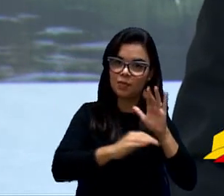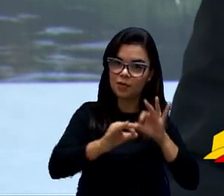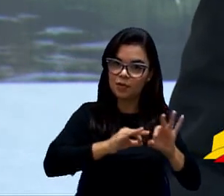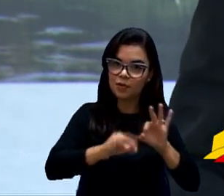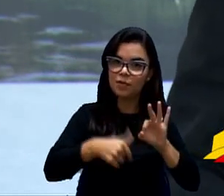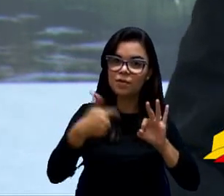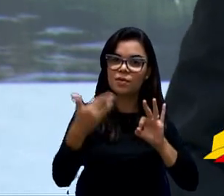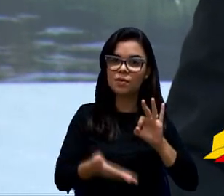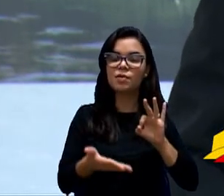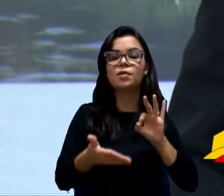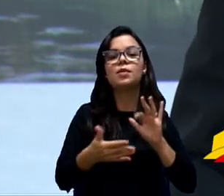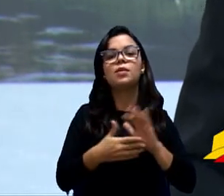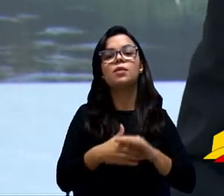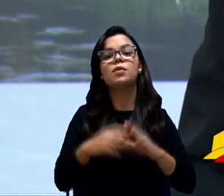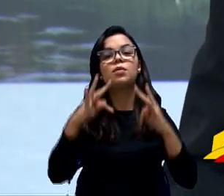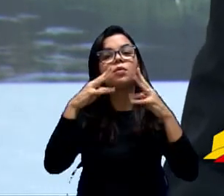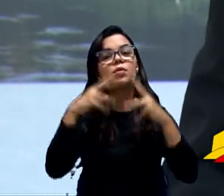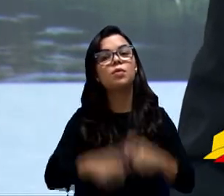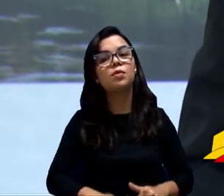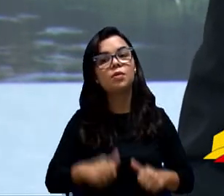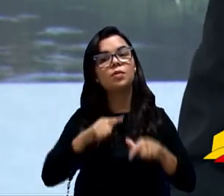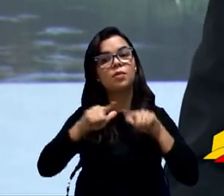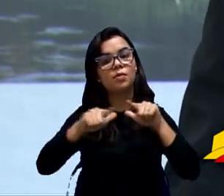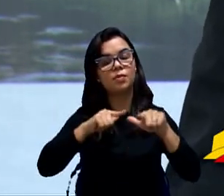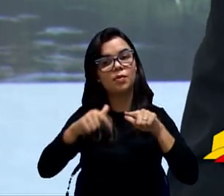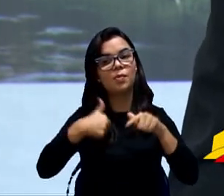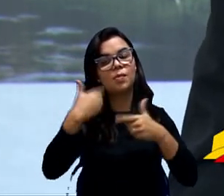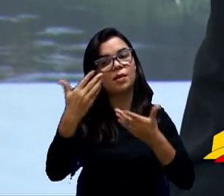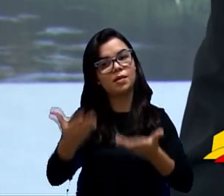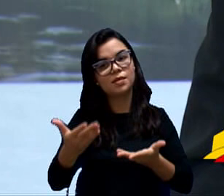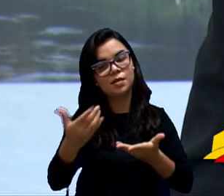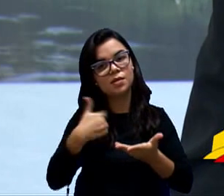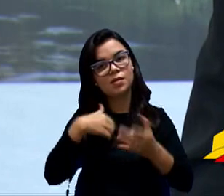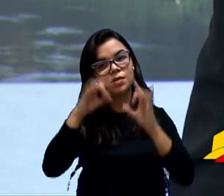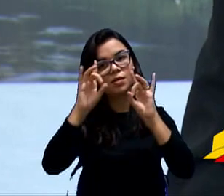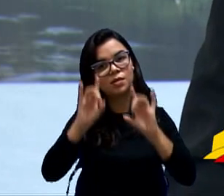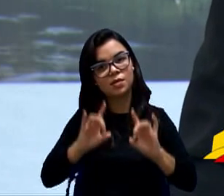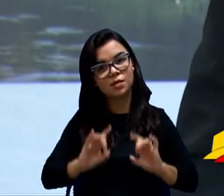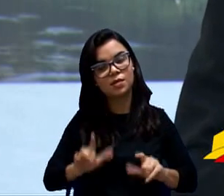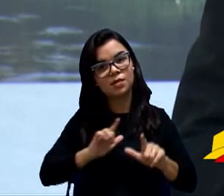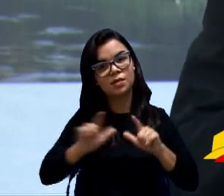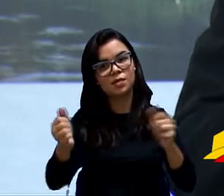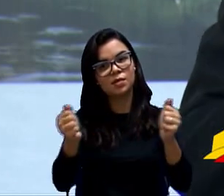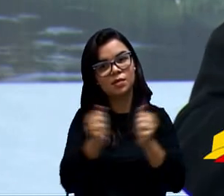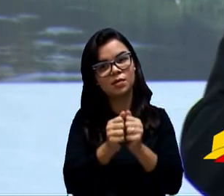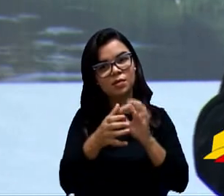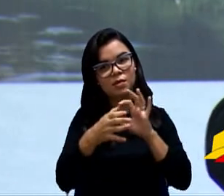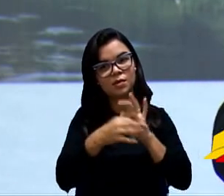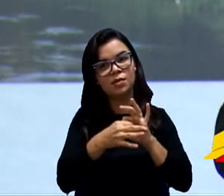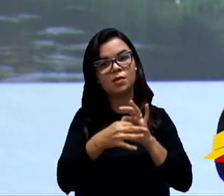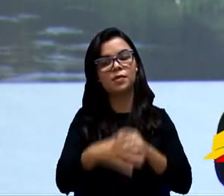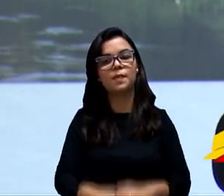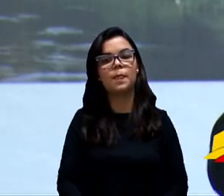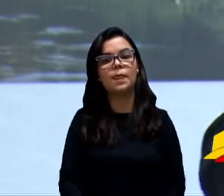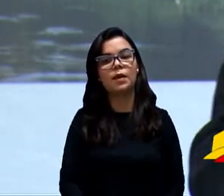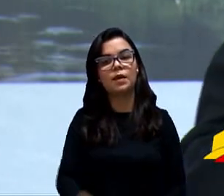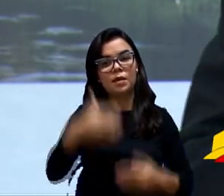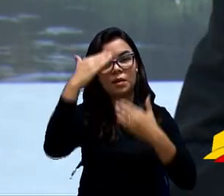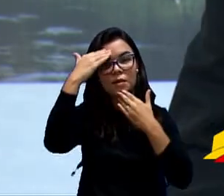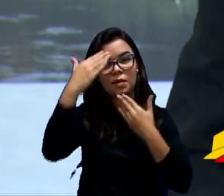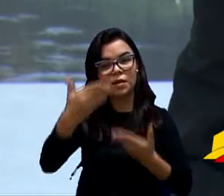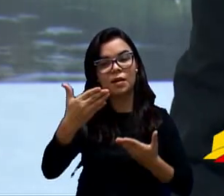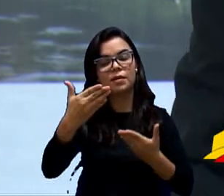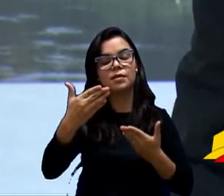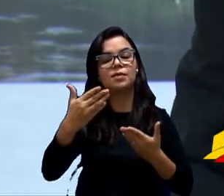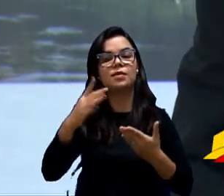Que foram... Todo mundo trabalhou, mas eles com certeza também de uma maneira especial juntamente conosco, que, graças a Deus,